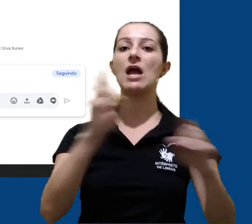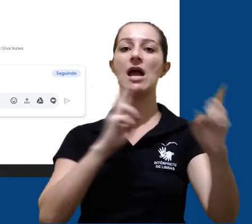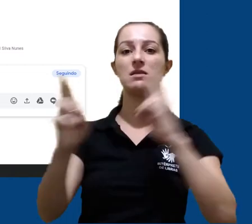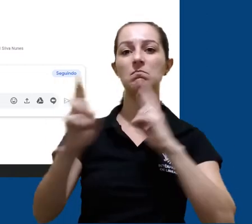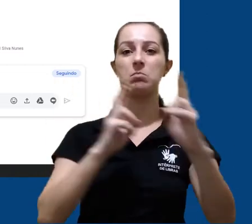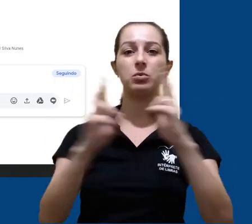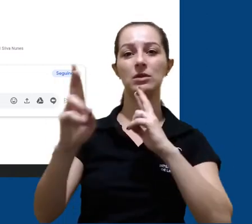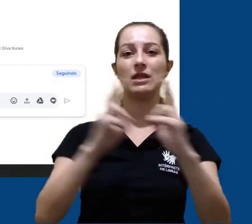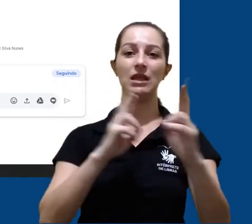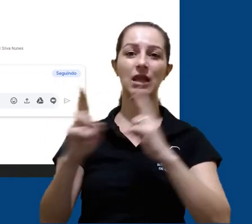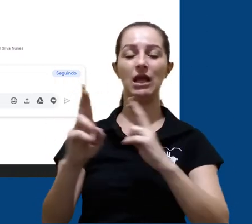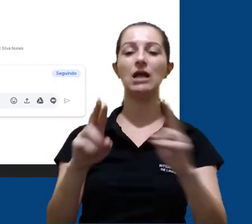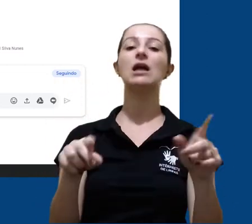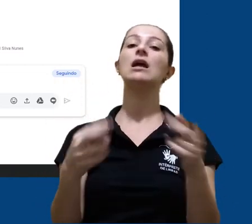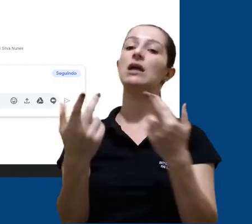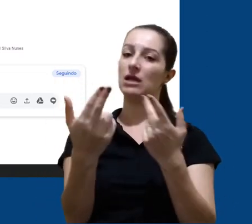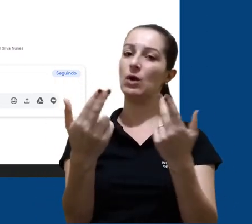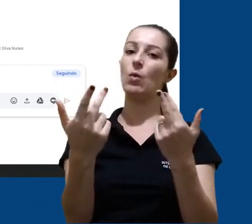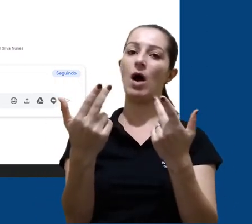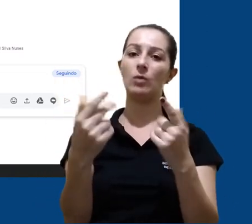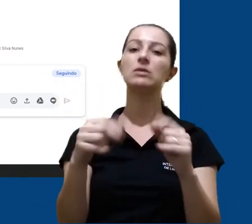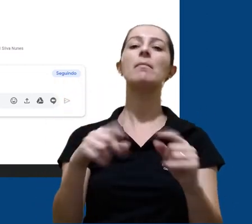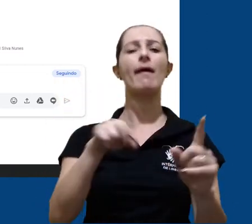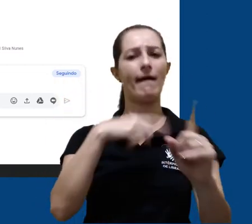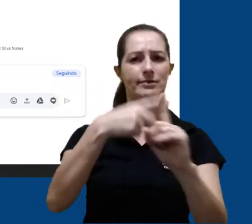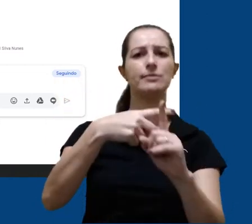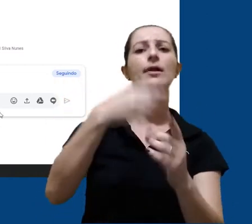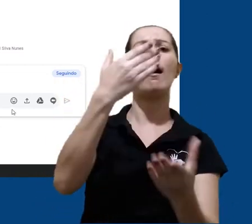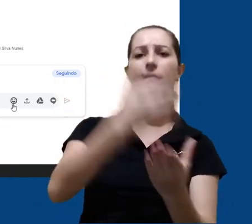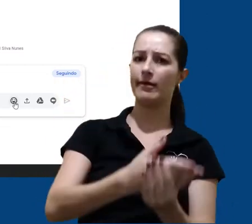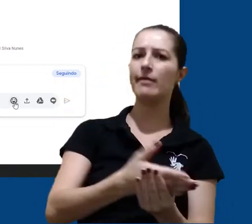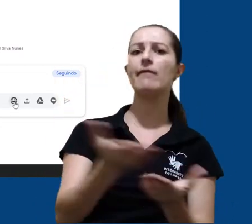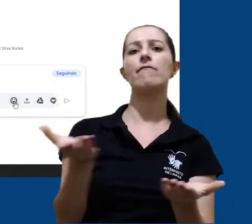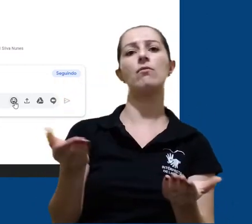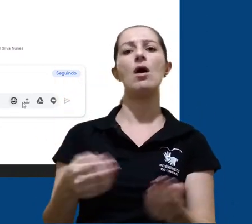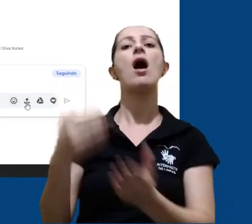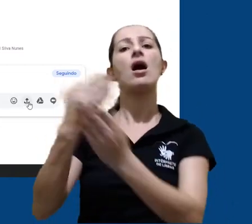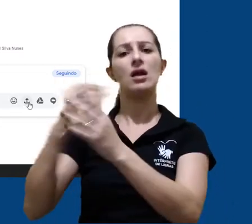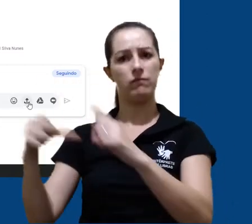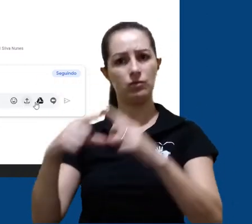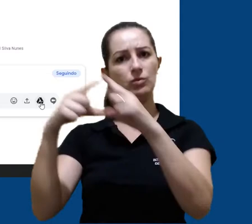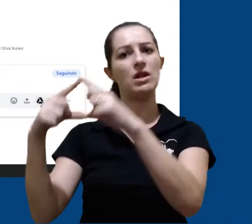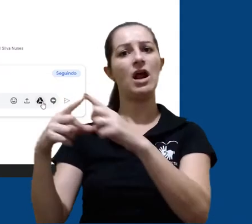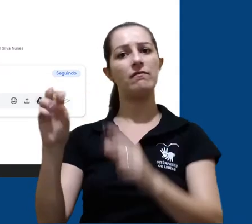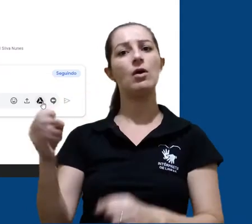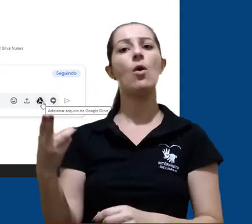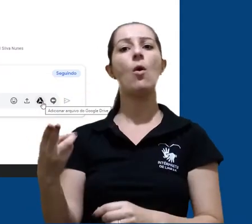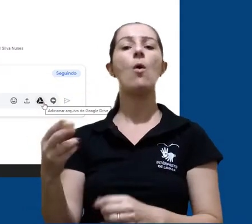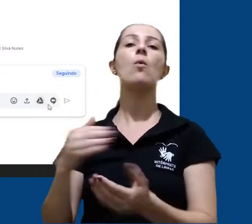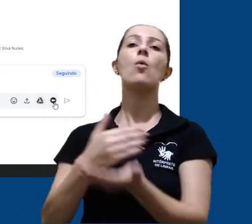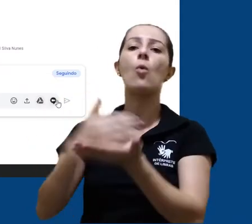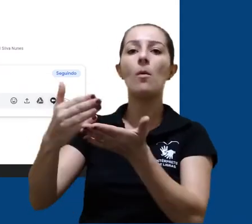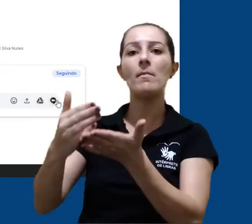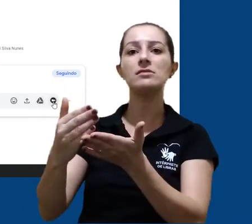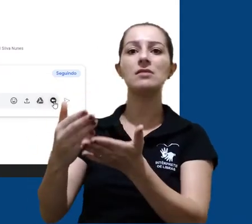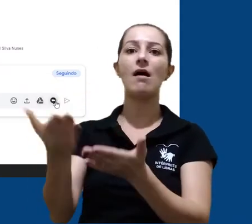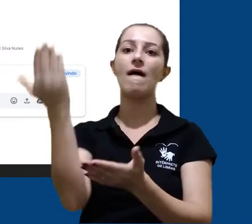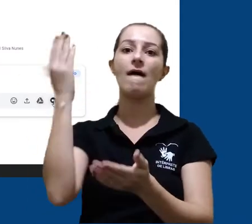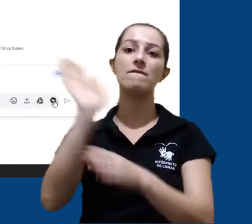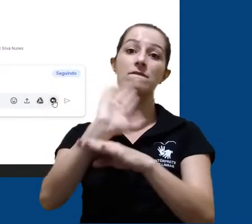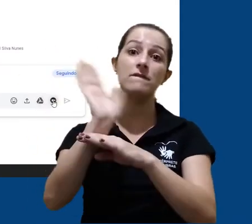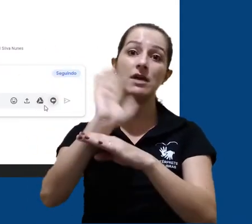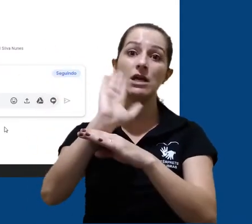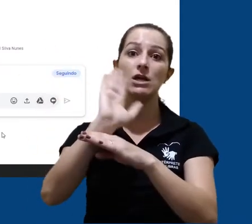responder e também utilizar os mesmos recursos de adicionar arquivos, arquivos do Google Drive ou de criar uma